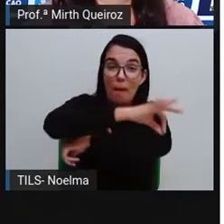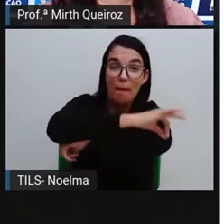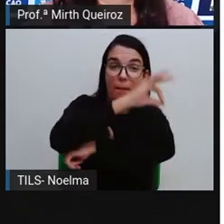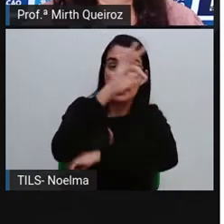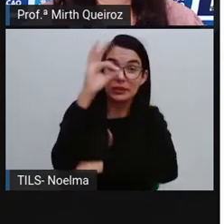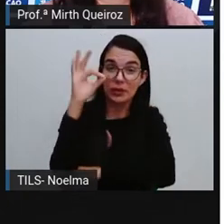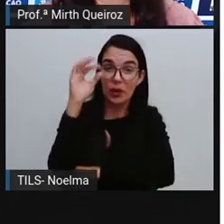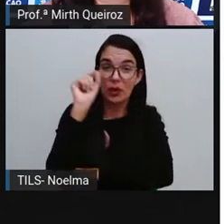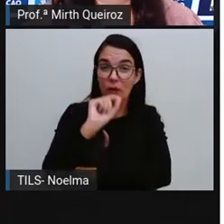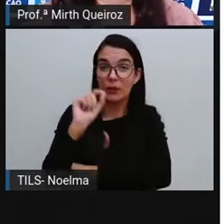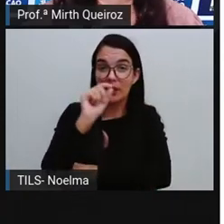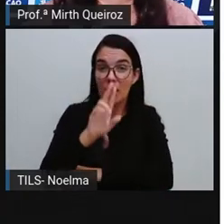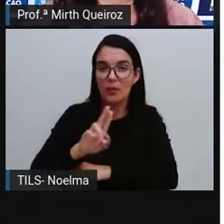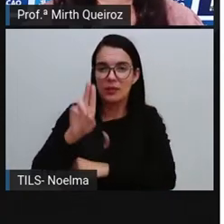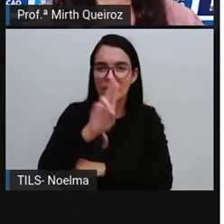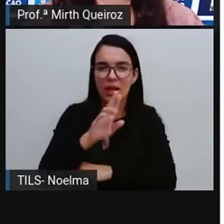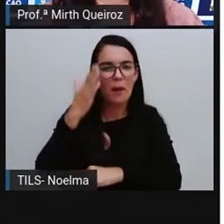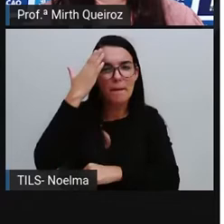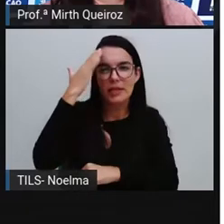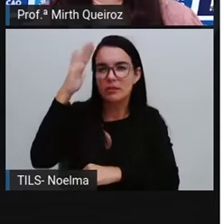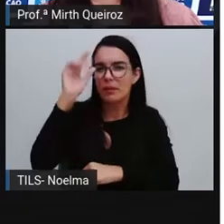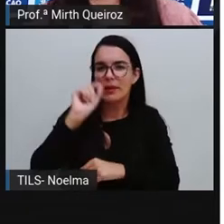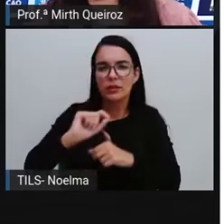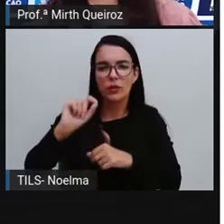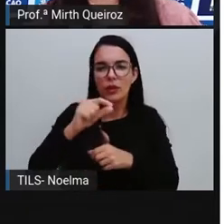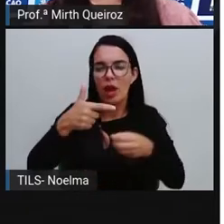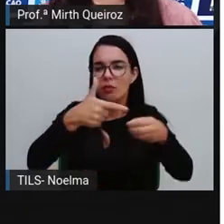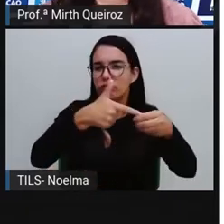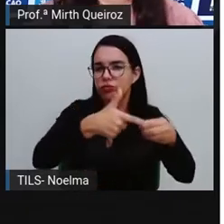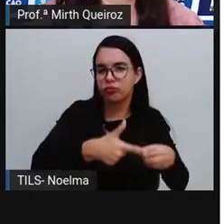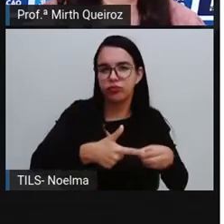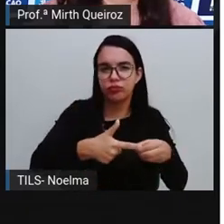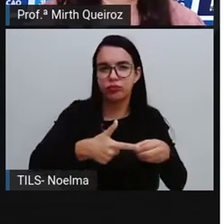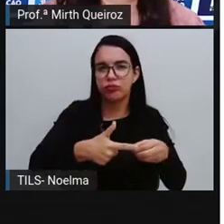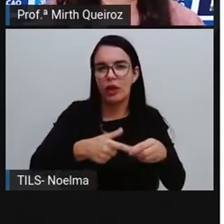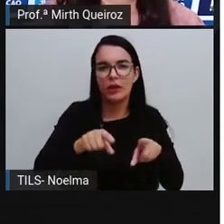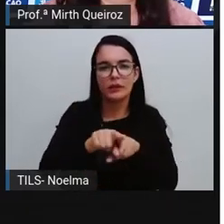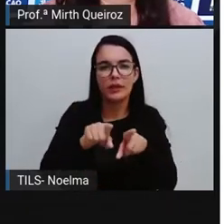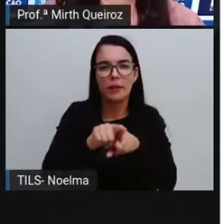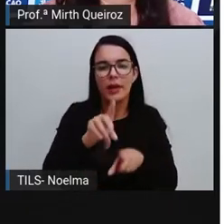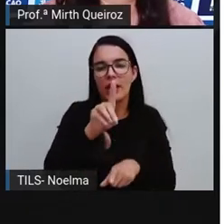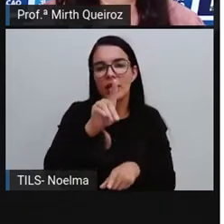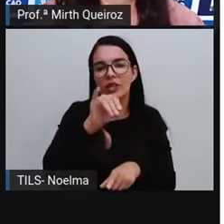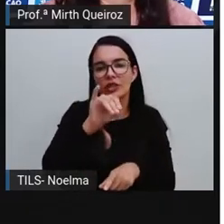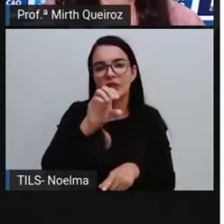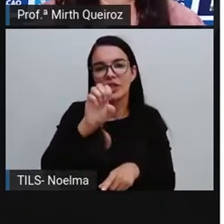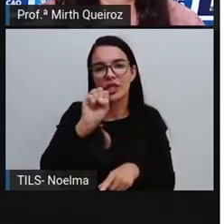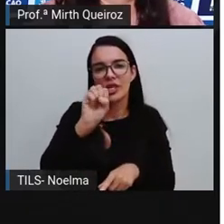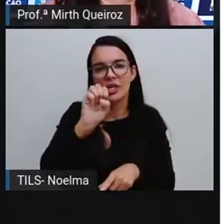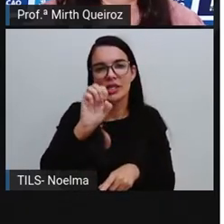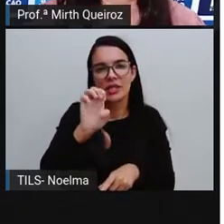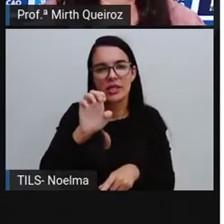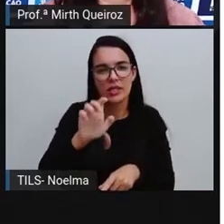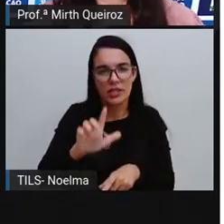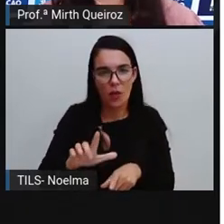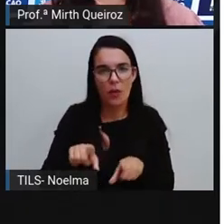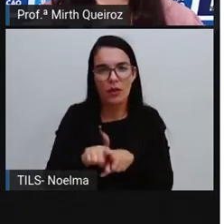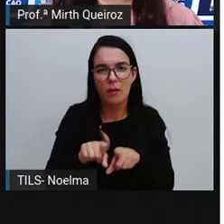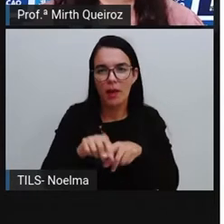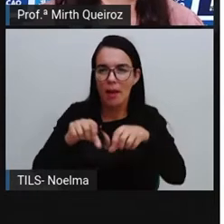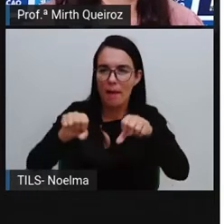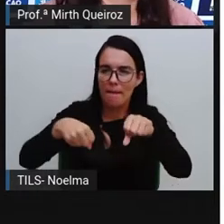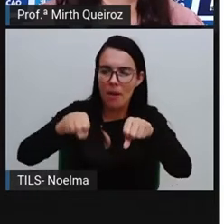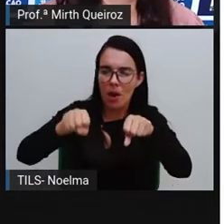forma de combustíveis automotivas, que é, no caso, a gasolina e o óleo diesel, que a gente utiliza aí para as